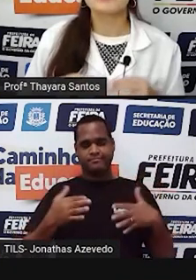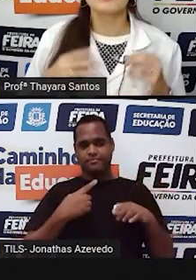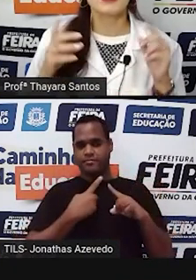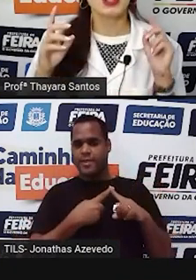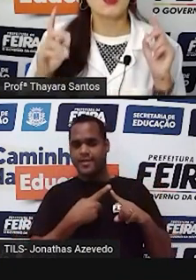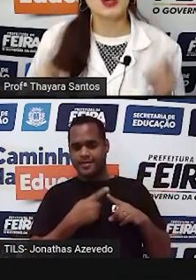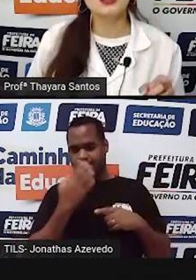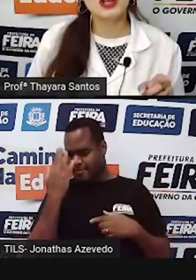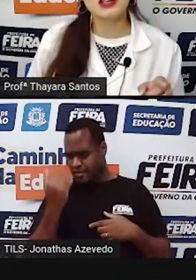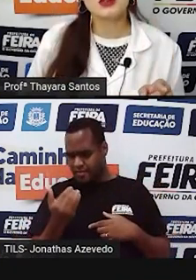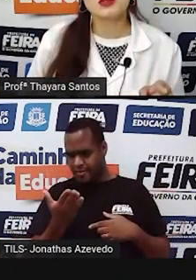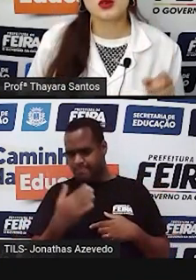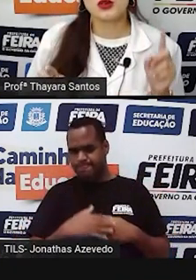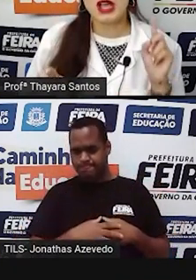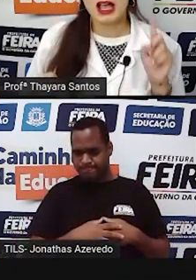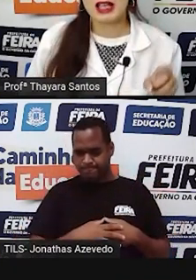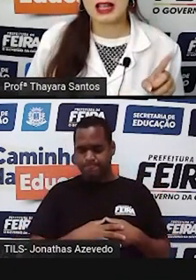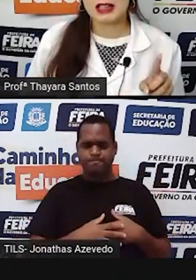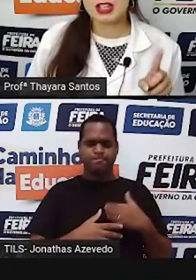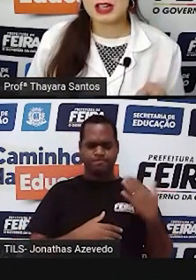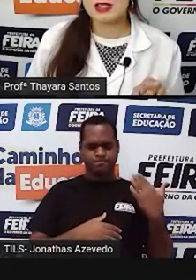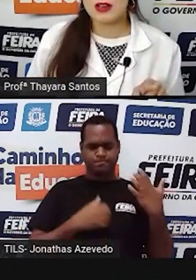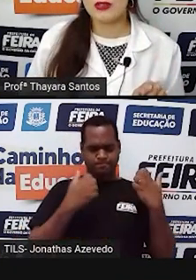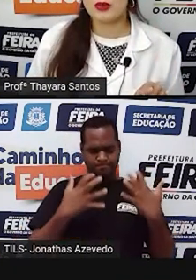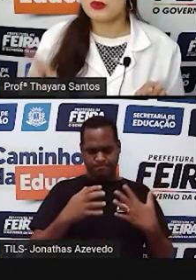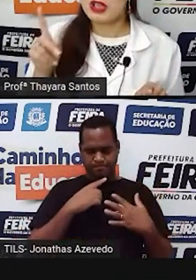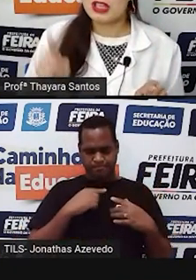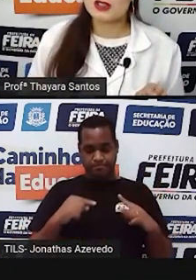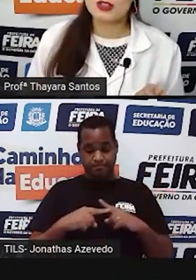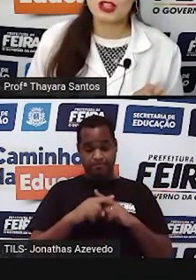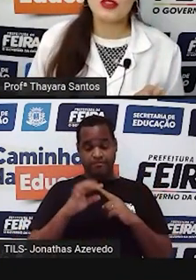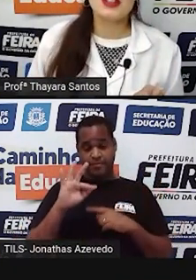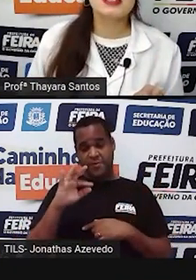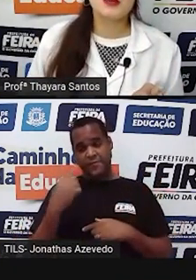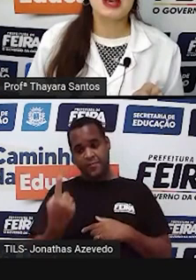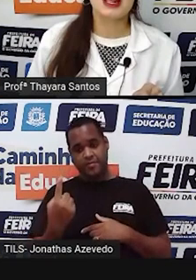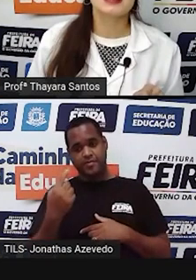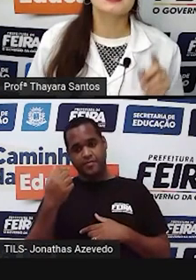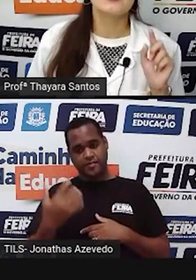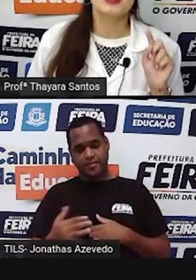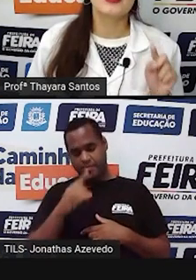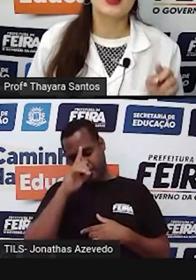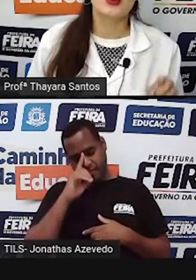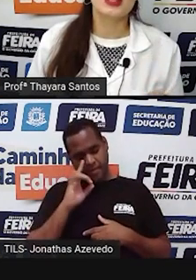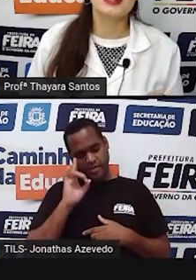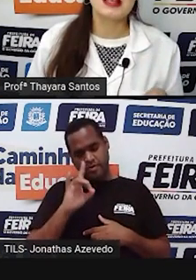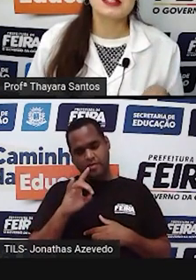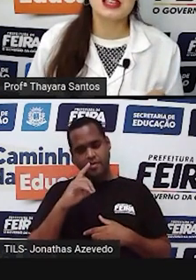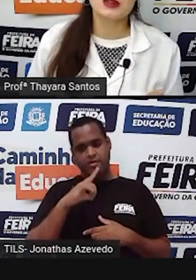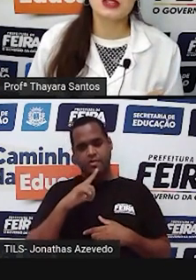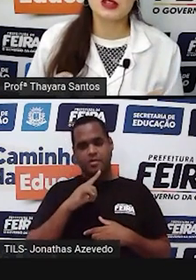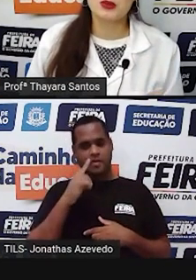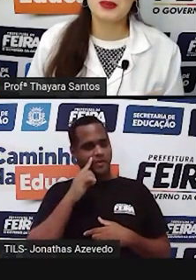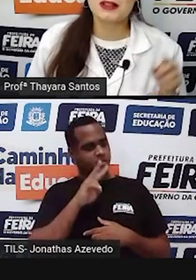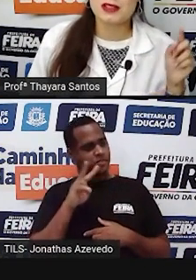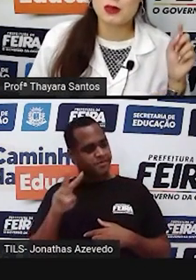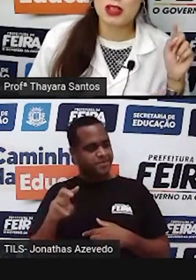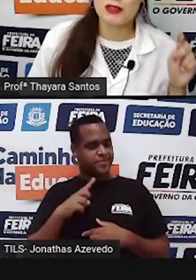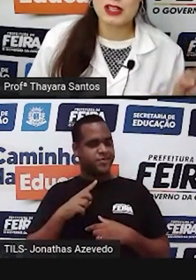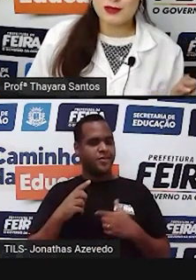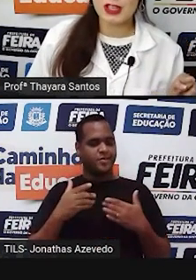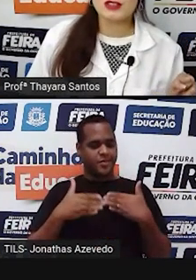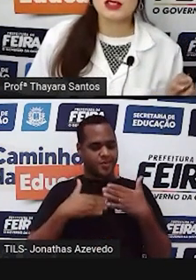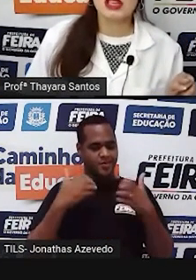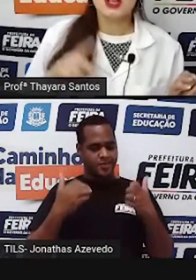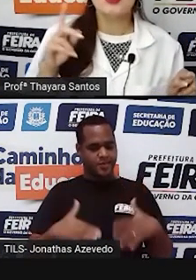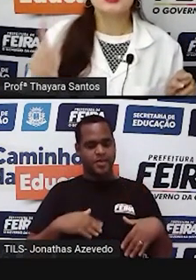quando ele cruzou aquela geração F1, que só tinha ervilhas amarelas, ele verificou que nasceram tanto plantas com